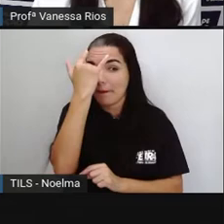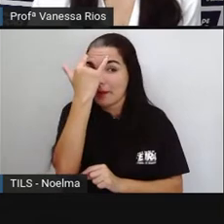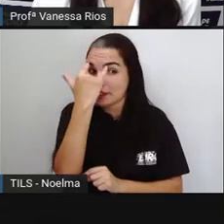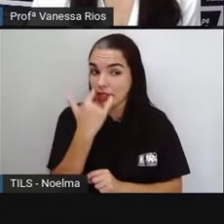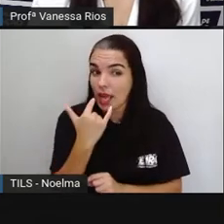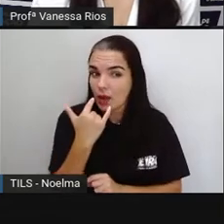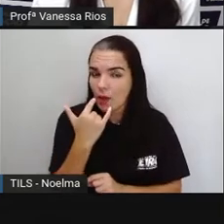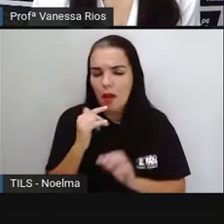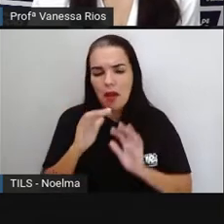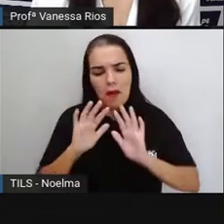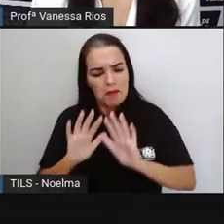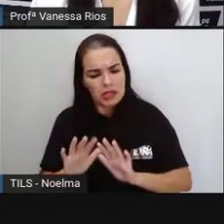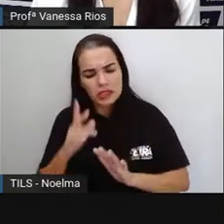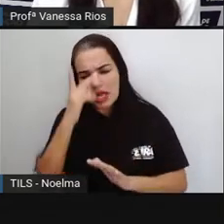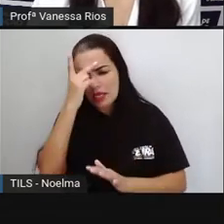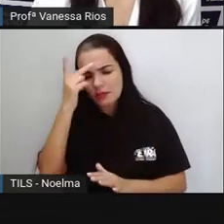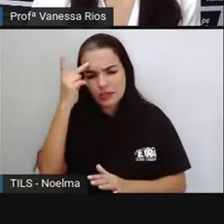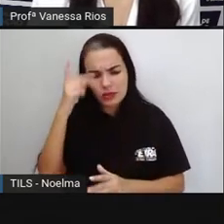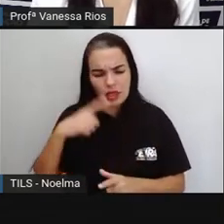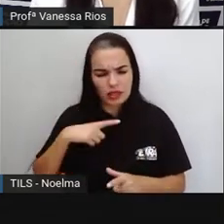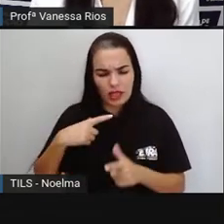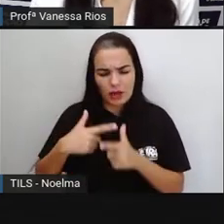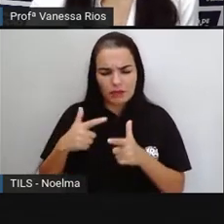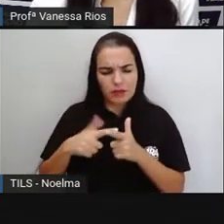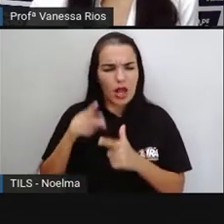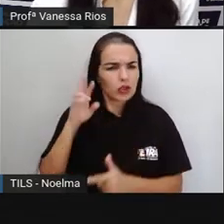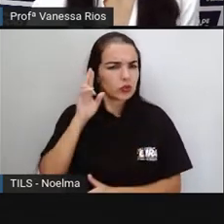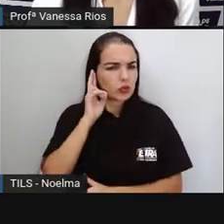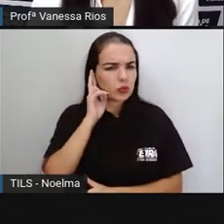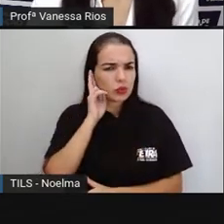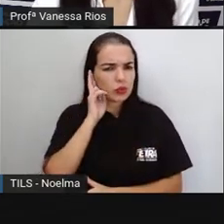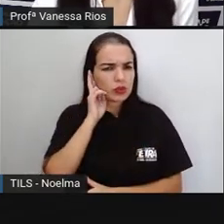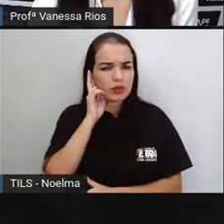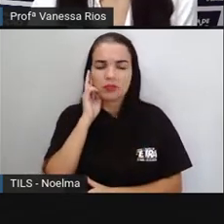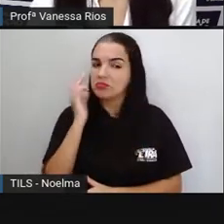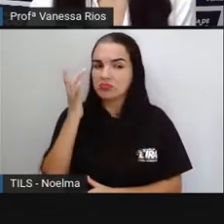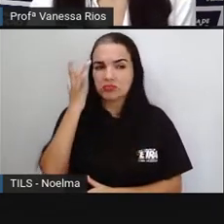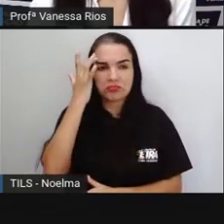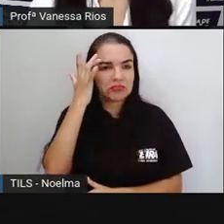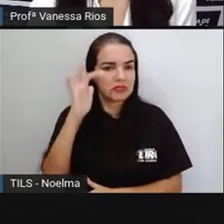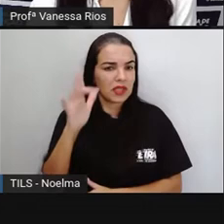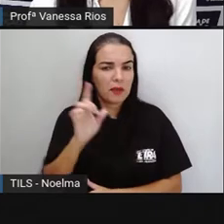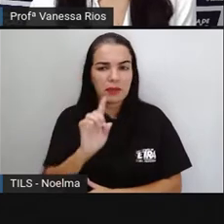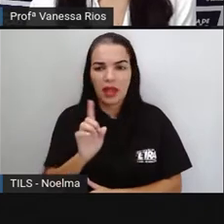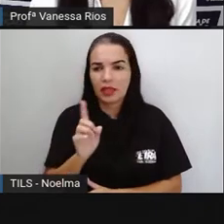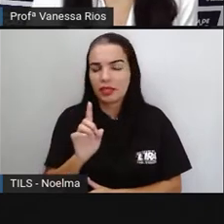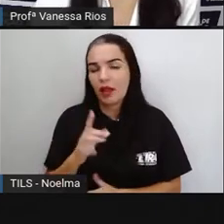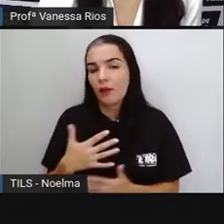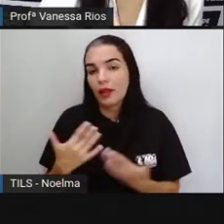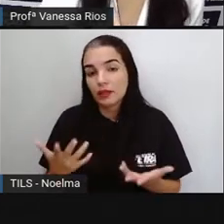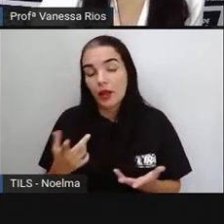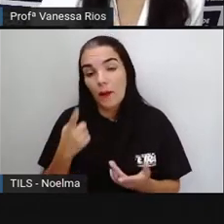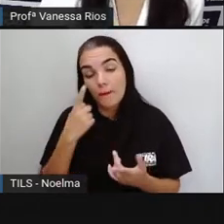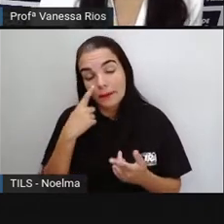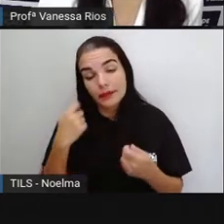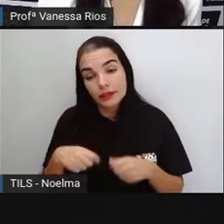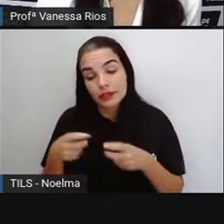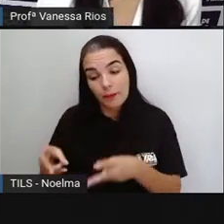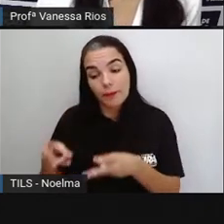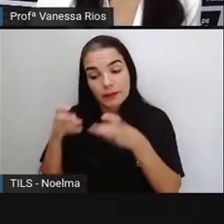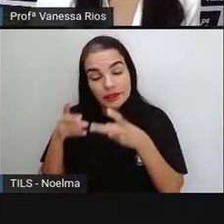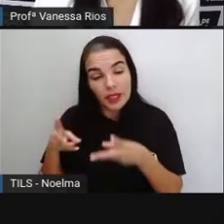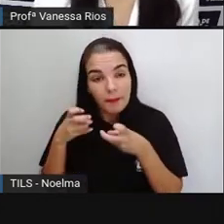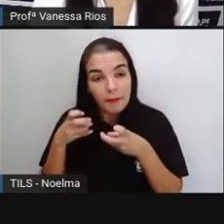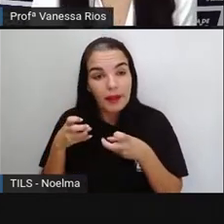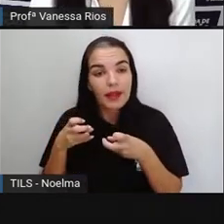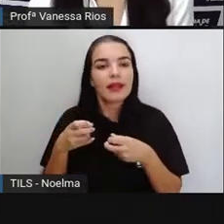Mas as pessoas com problemas de surdez, não é? É interessante a gente perceber isso como, mesmo sendo algo que já acontece há